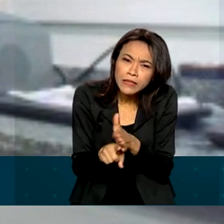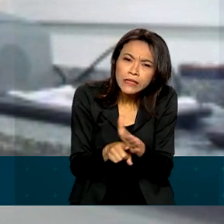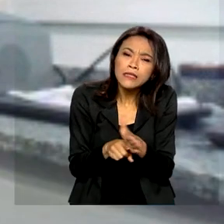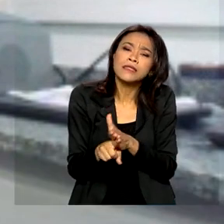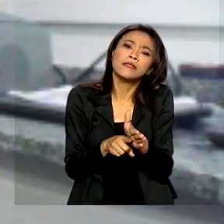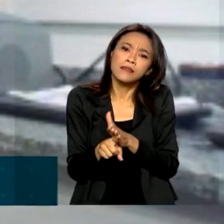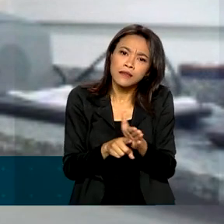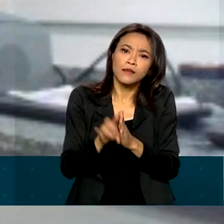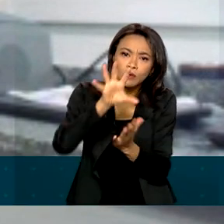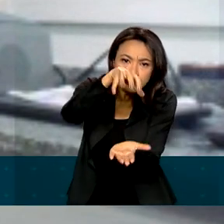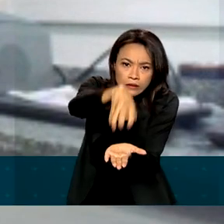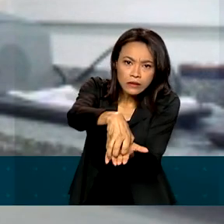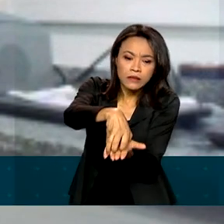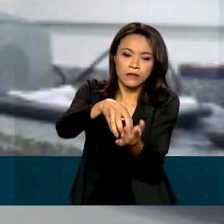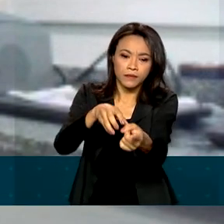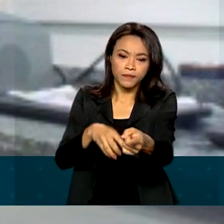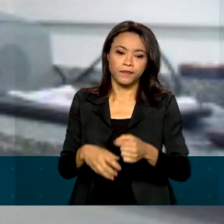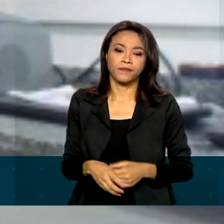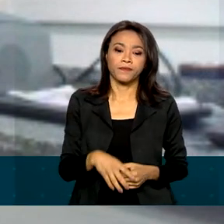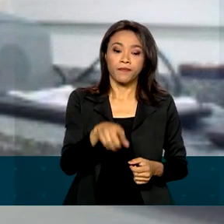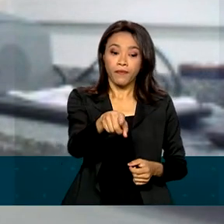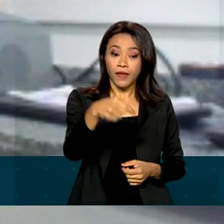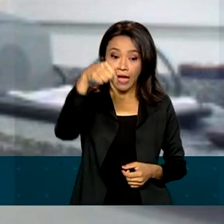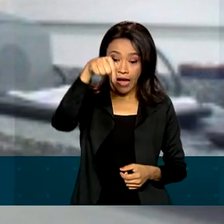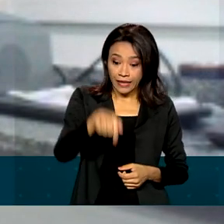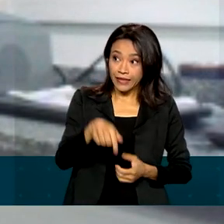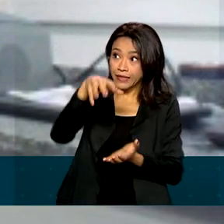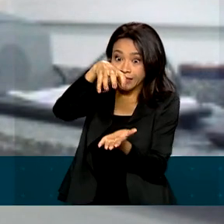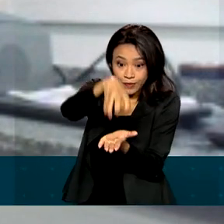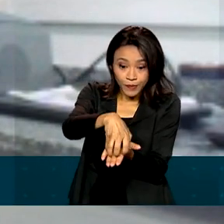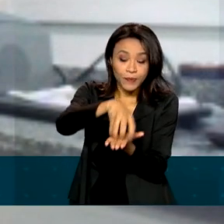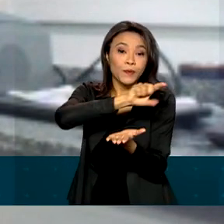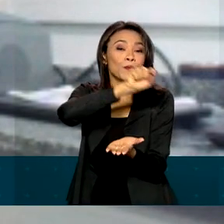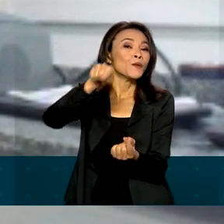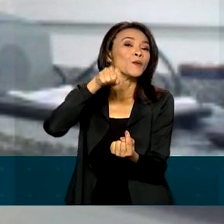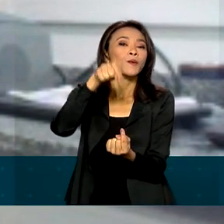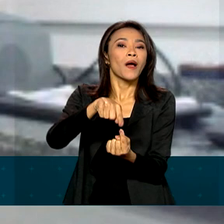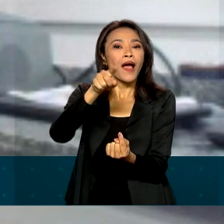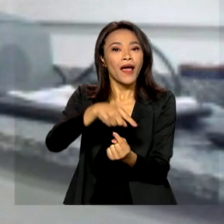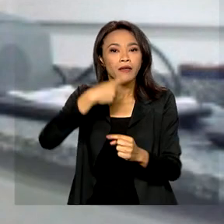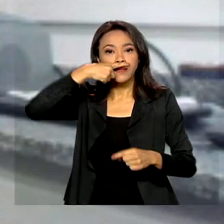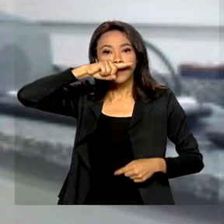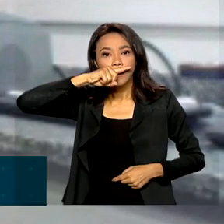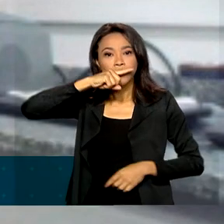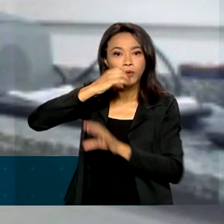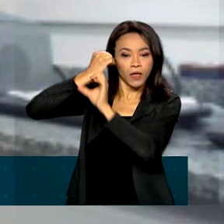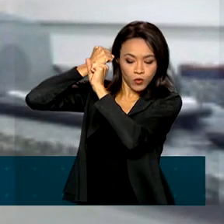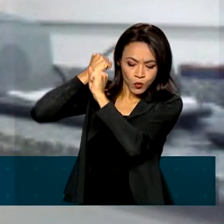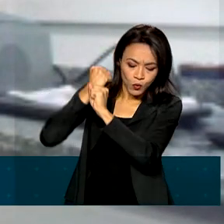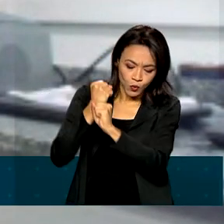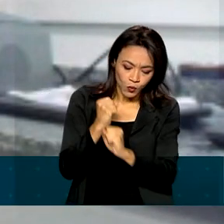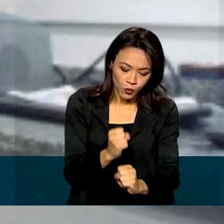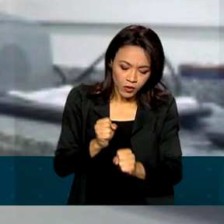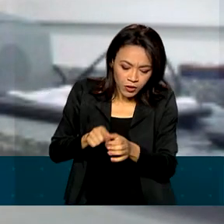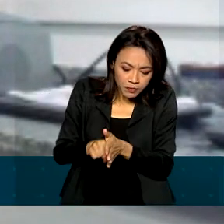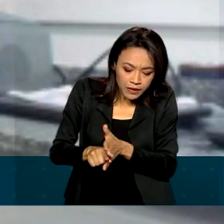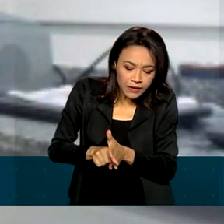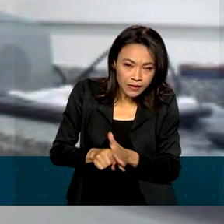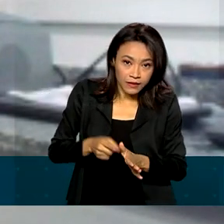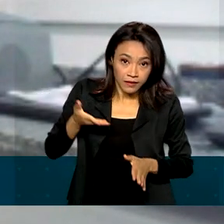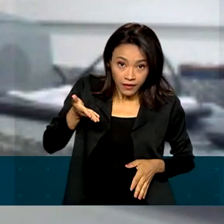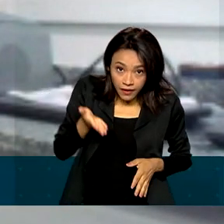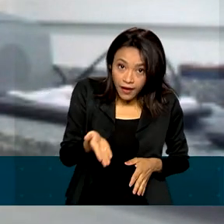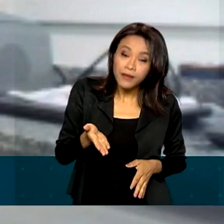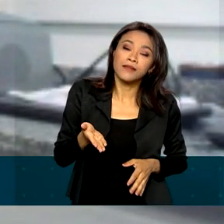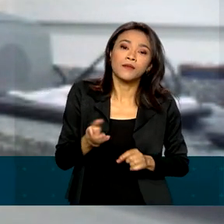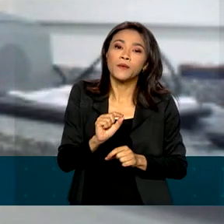plantas de importância econômica. O nosso carro-chefe aqui é a cana-de-açúcar. E aí nós precisamos garantir que essa cana-de-açúcar